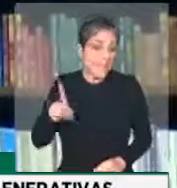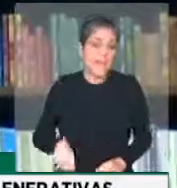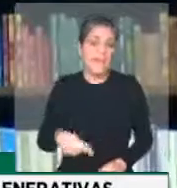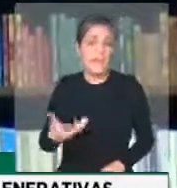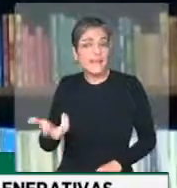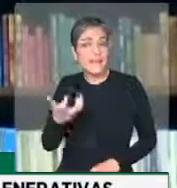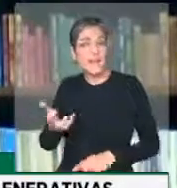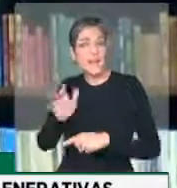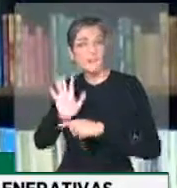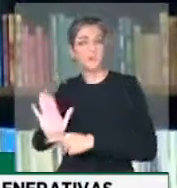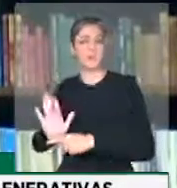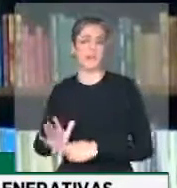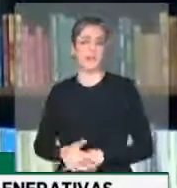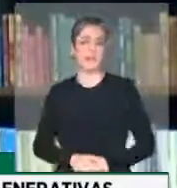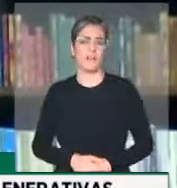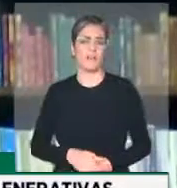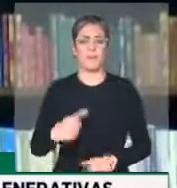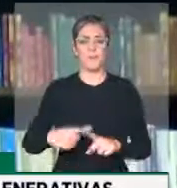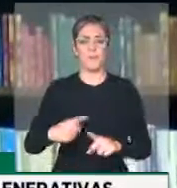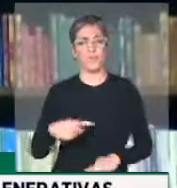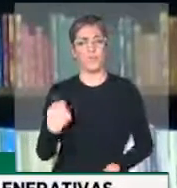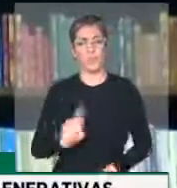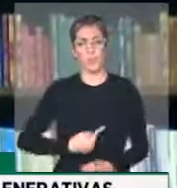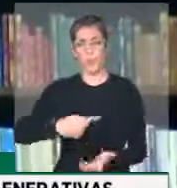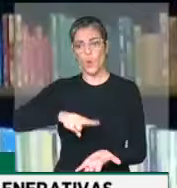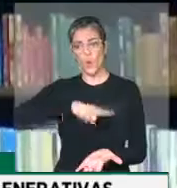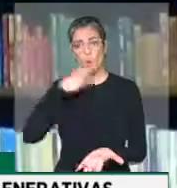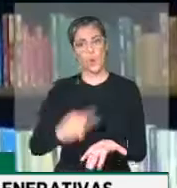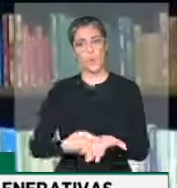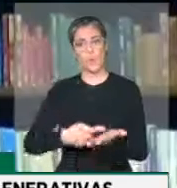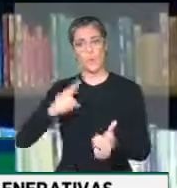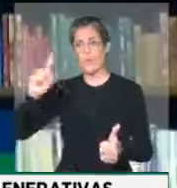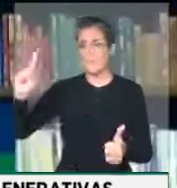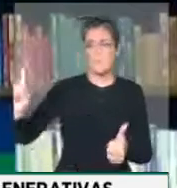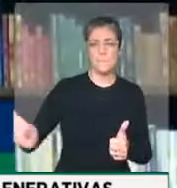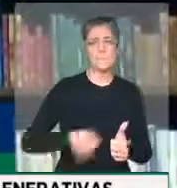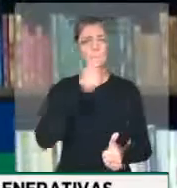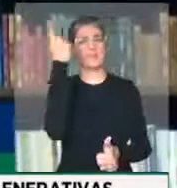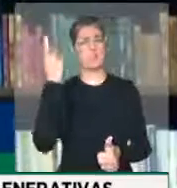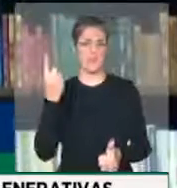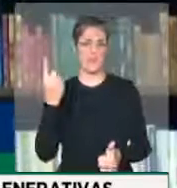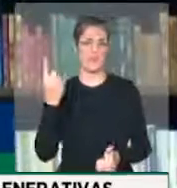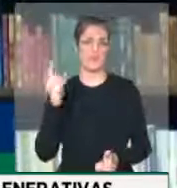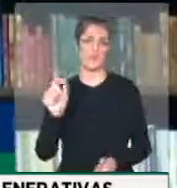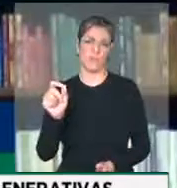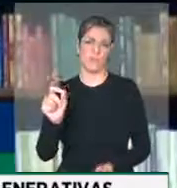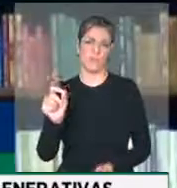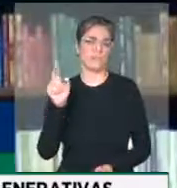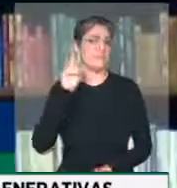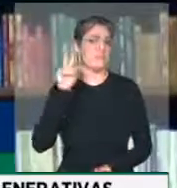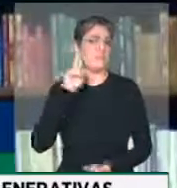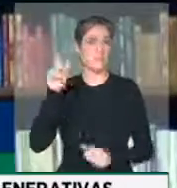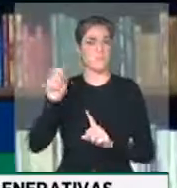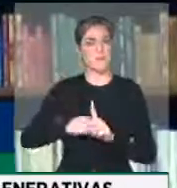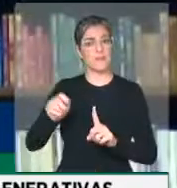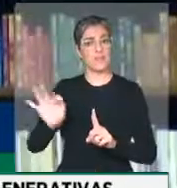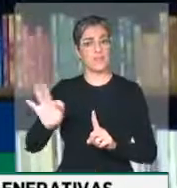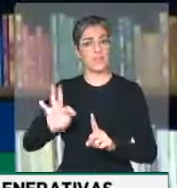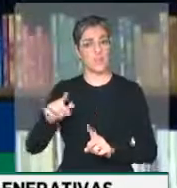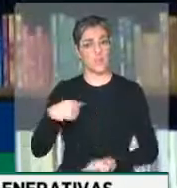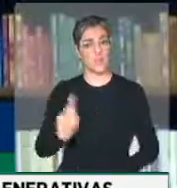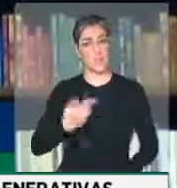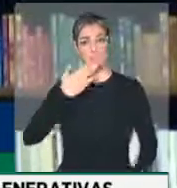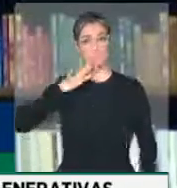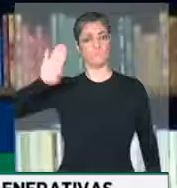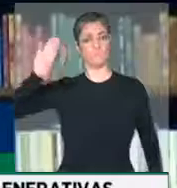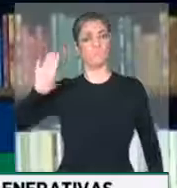porque o compromisso primeiro nosso, enquanto parlamentar, e nós fizemos esse juramento em fevereiro, não é defender governos,